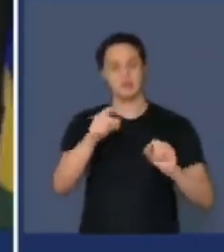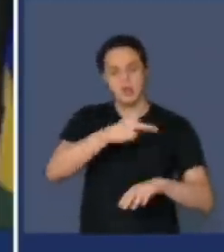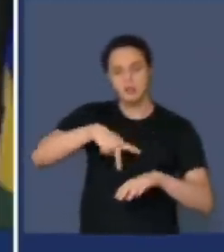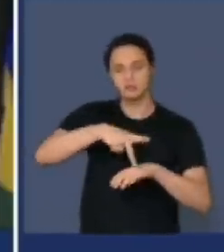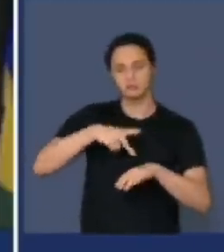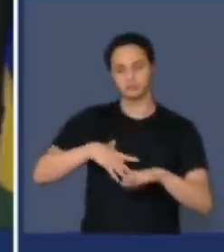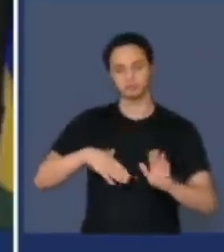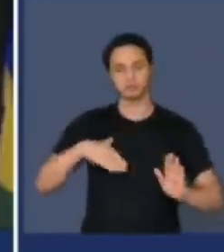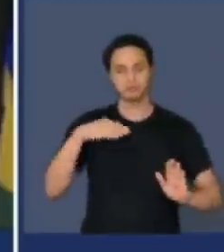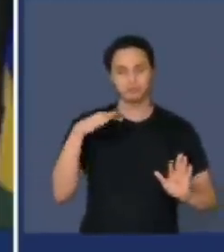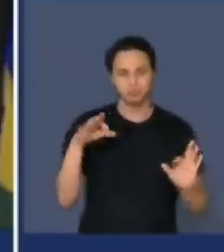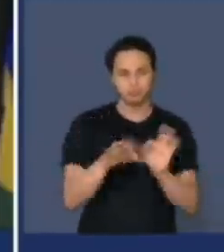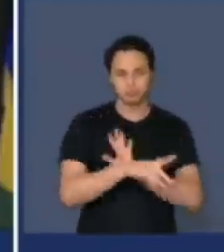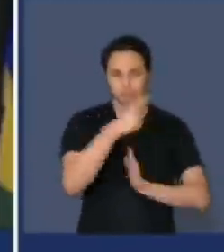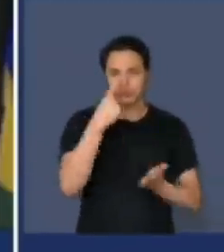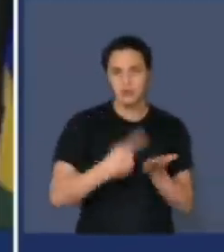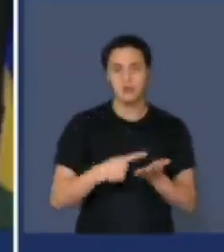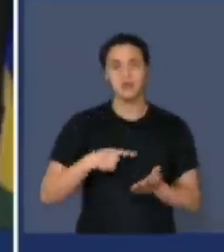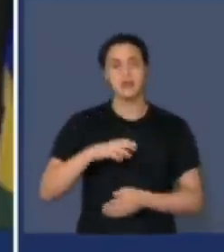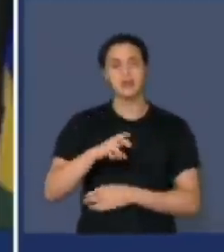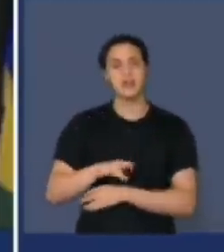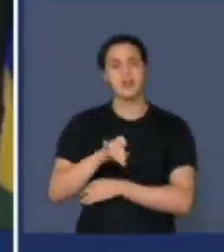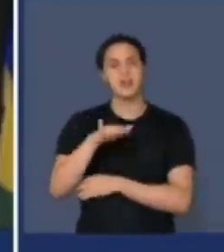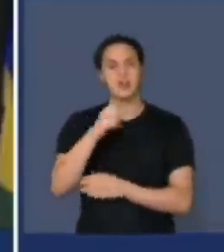determinadas de créditos de carbono.